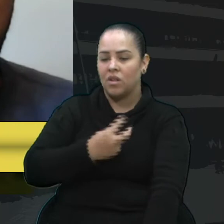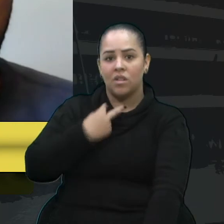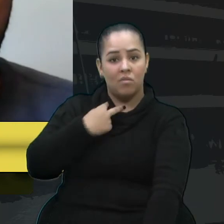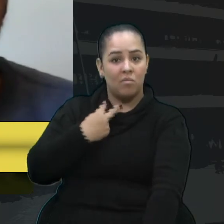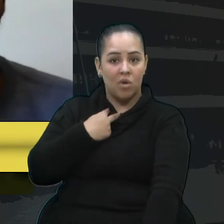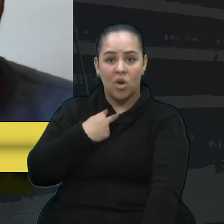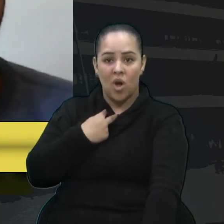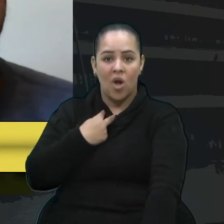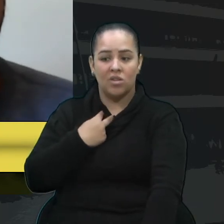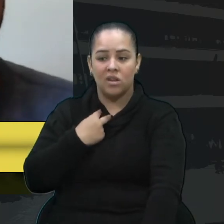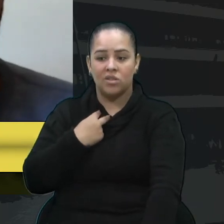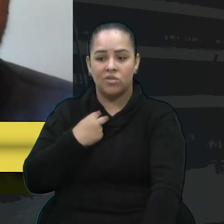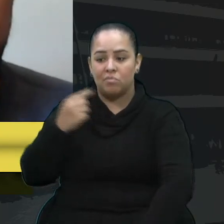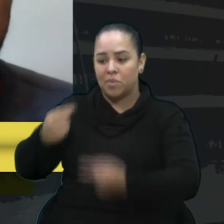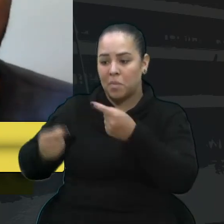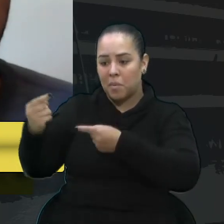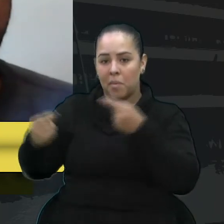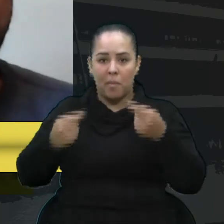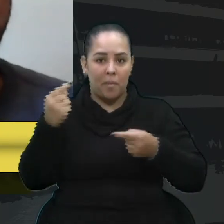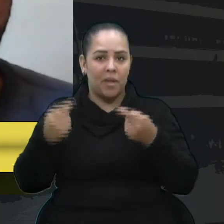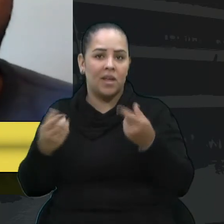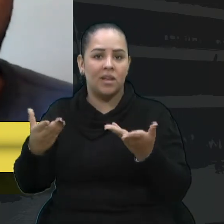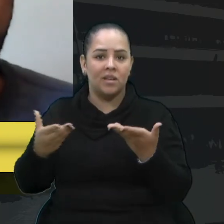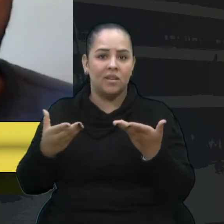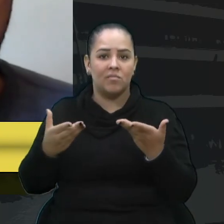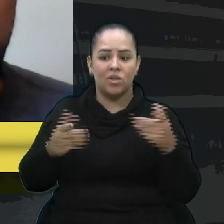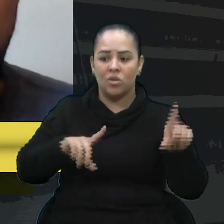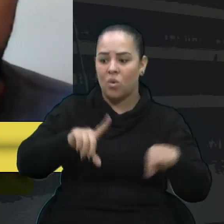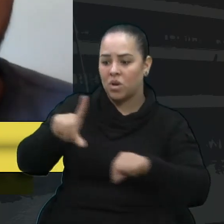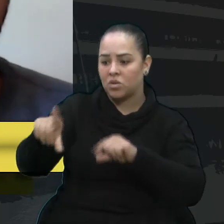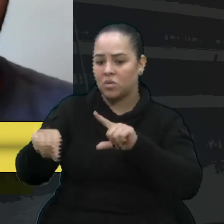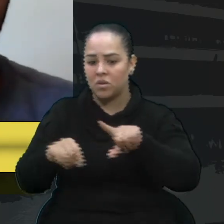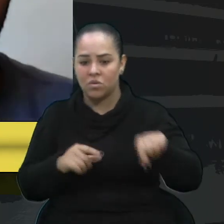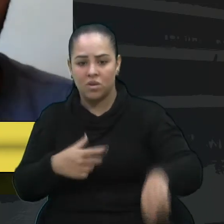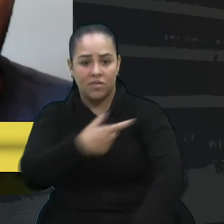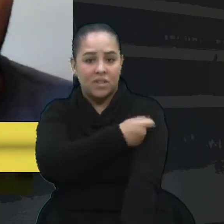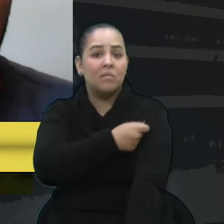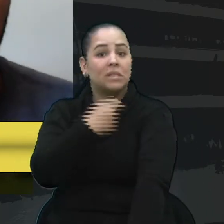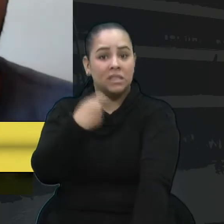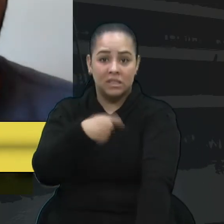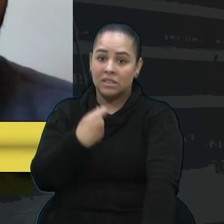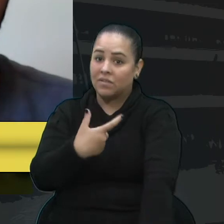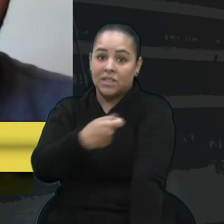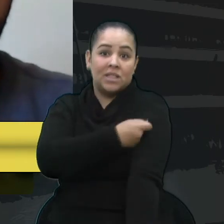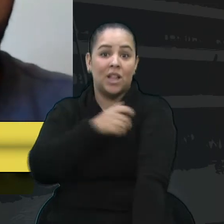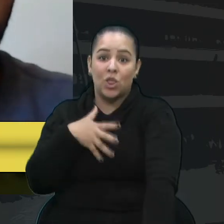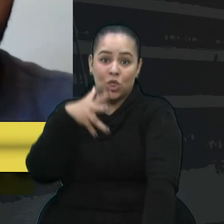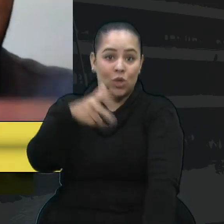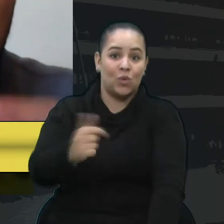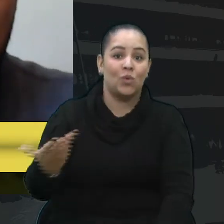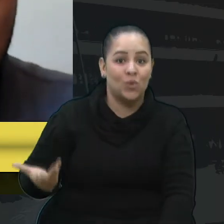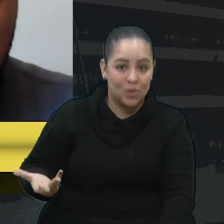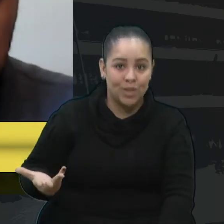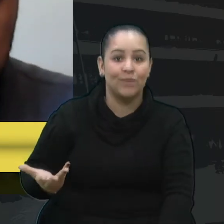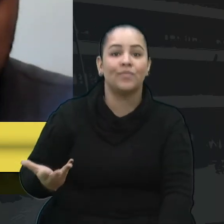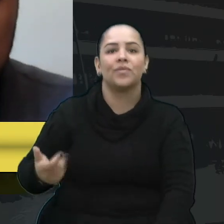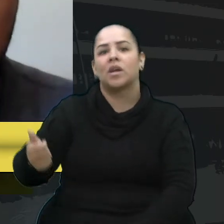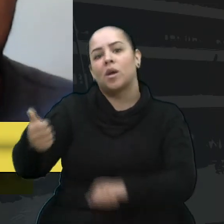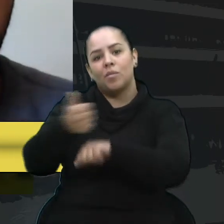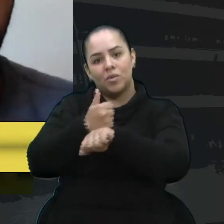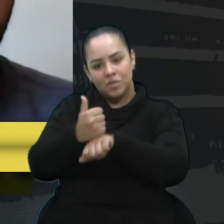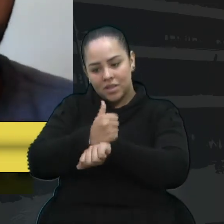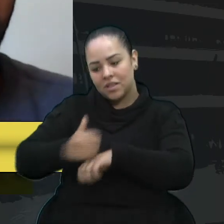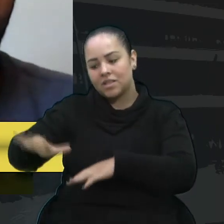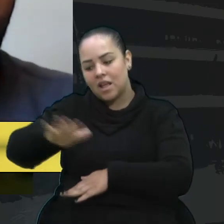a parcialização de quem vacinar nas escolas. Nós precisaríamos estar vacinando todos, né? Sejam os profissionais da